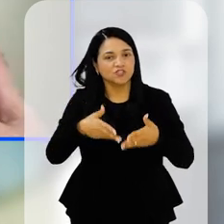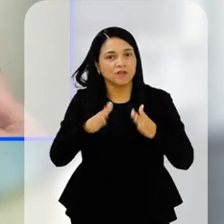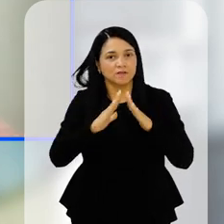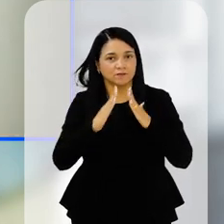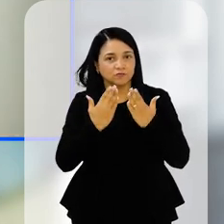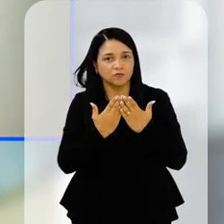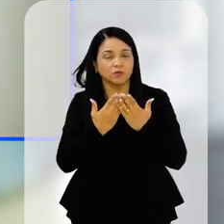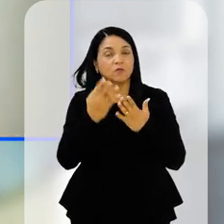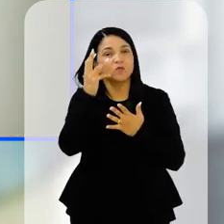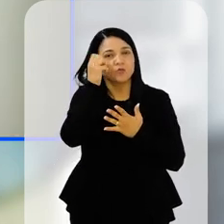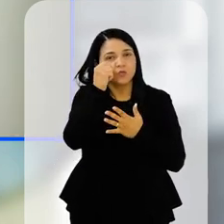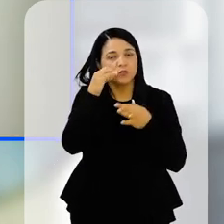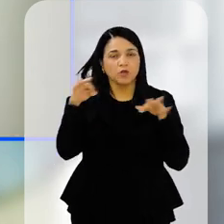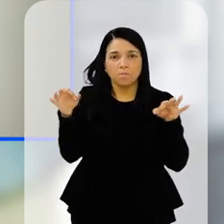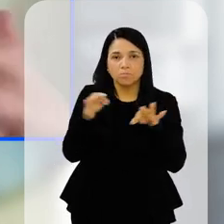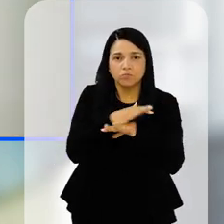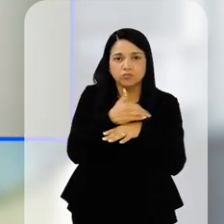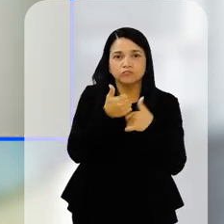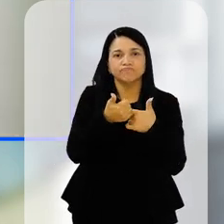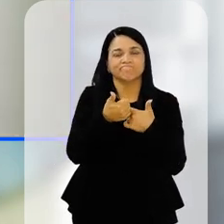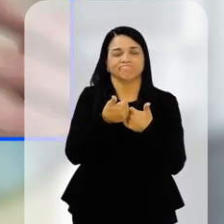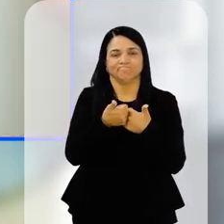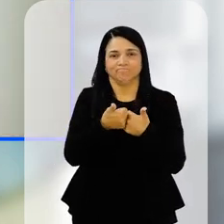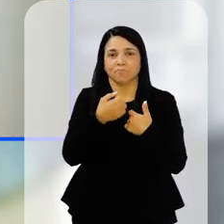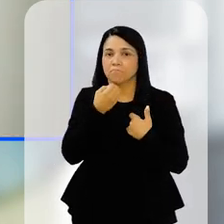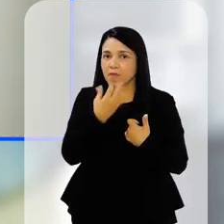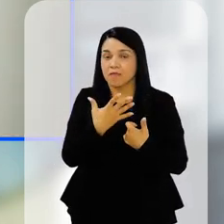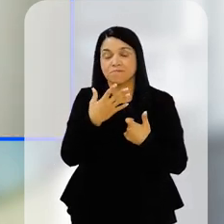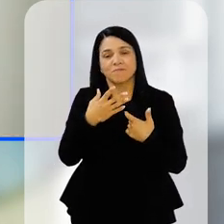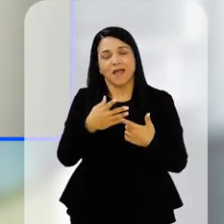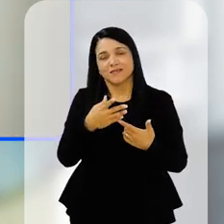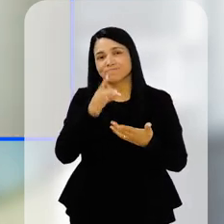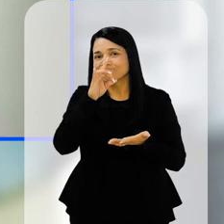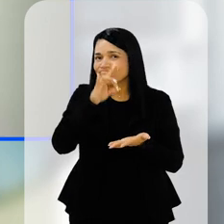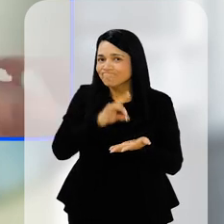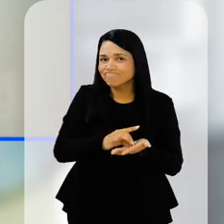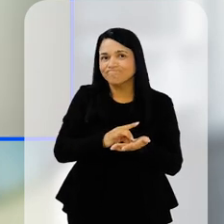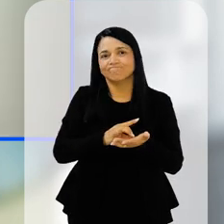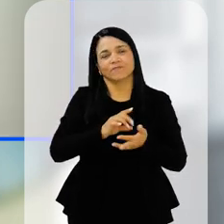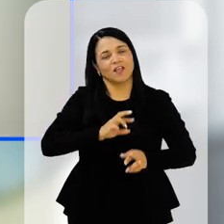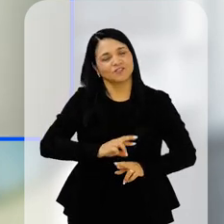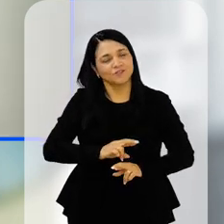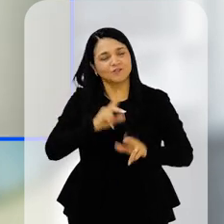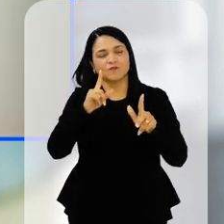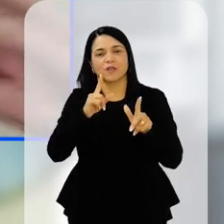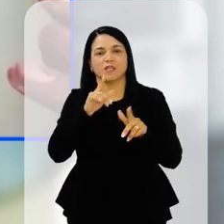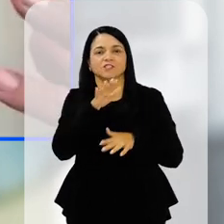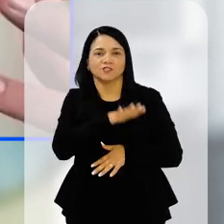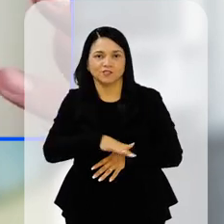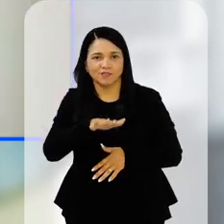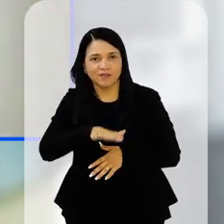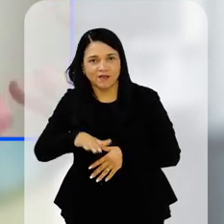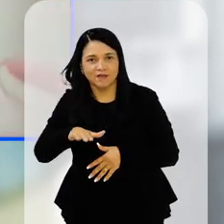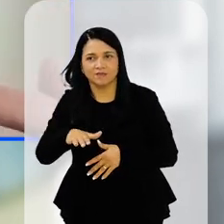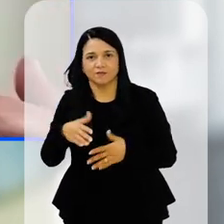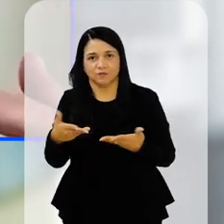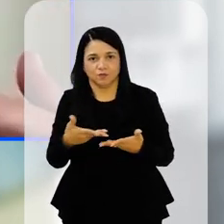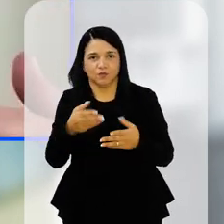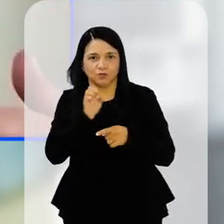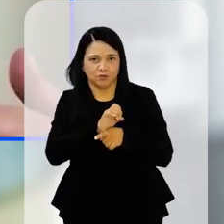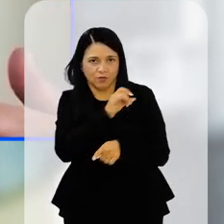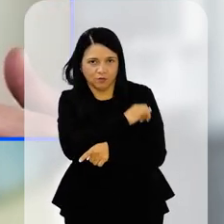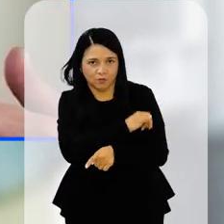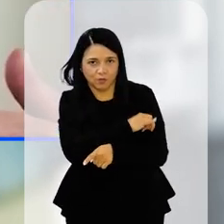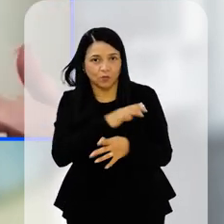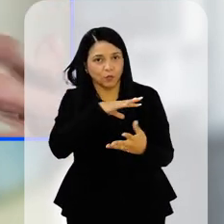realizado, plenamente realizado, mas isso não é a realidade de muitas crianças que, por exemplo,